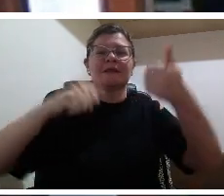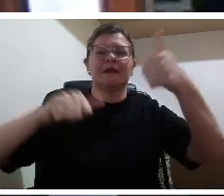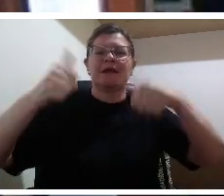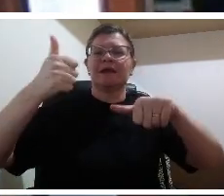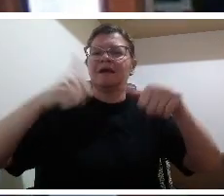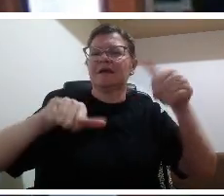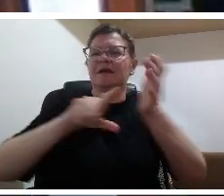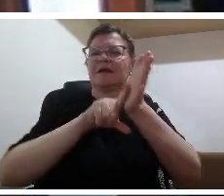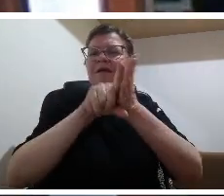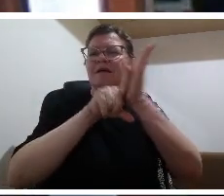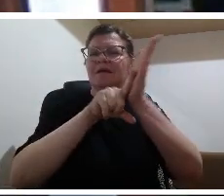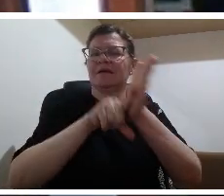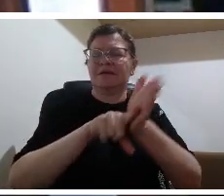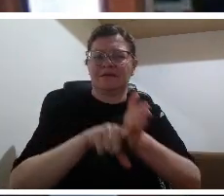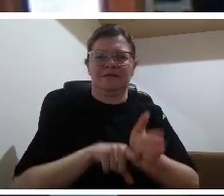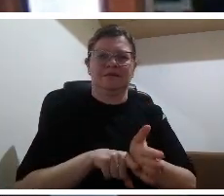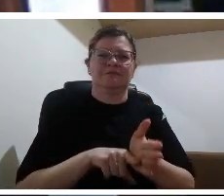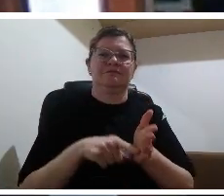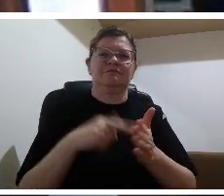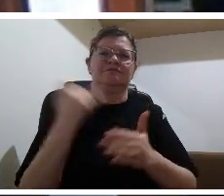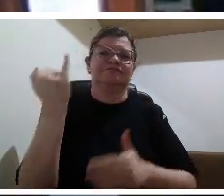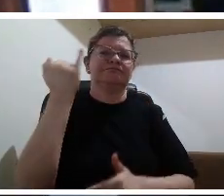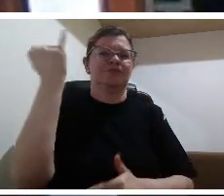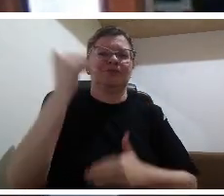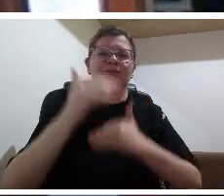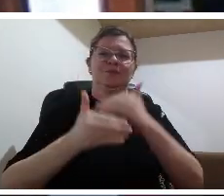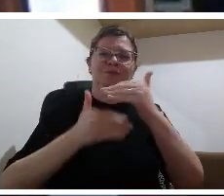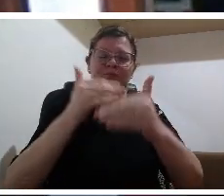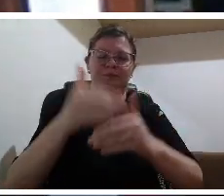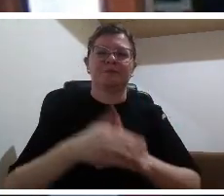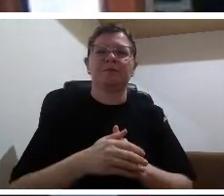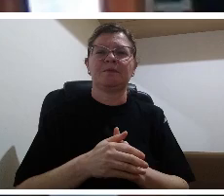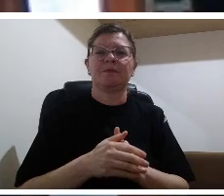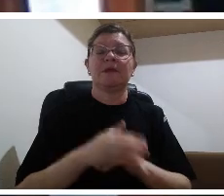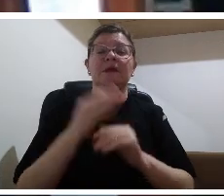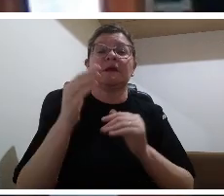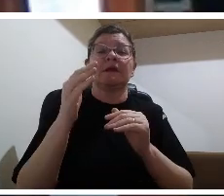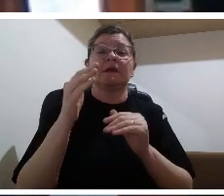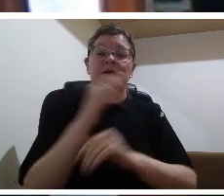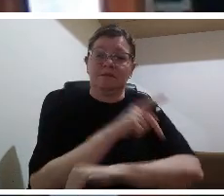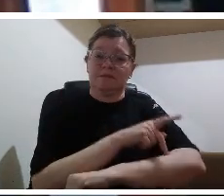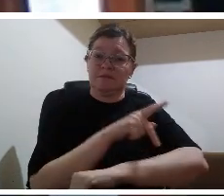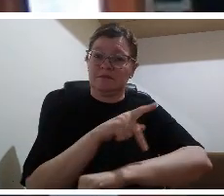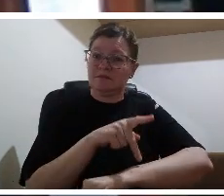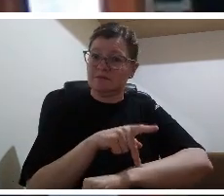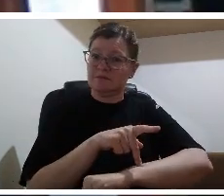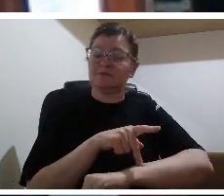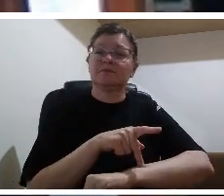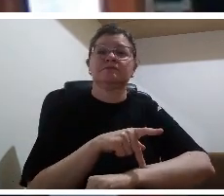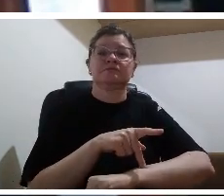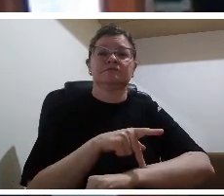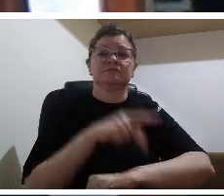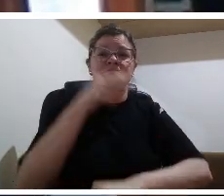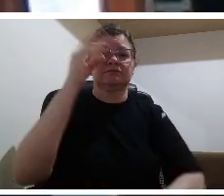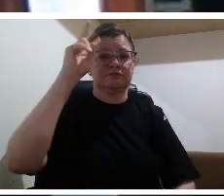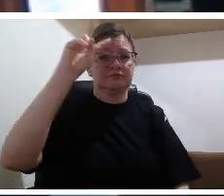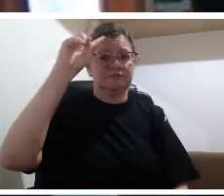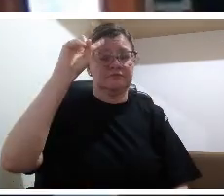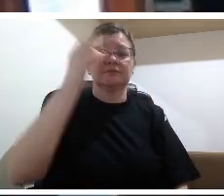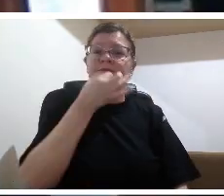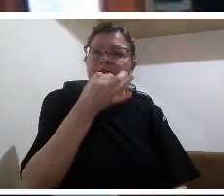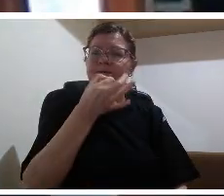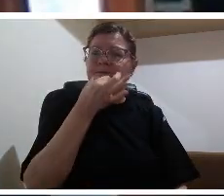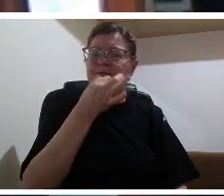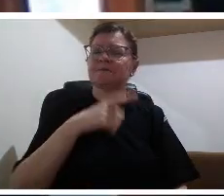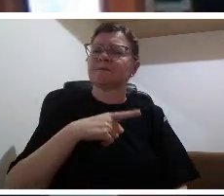repito os três momentos significativos para a mediação é a problematização a instrumentalização e a catarse